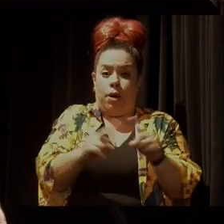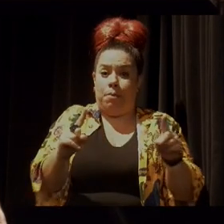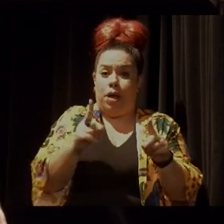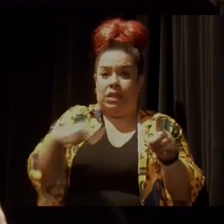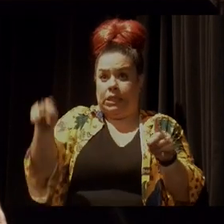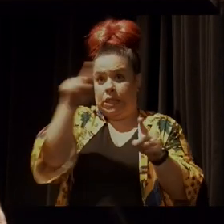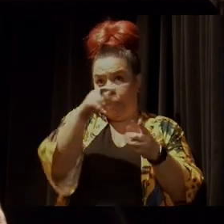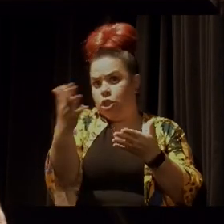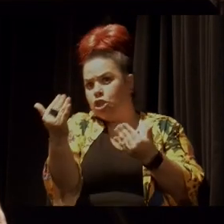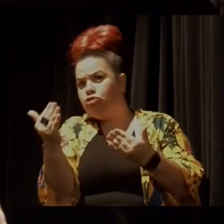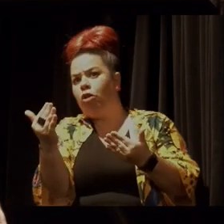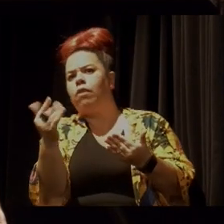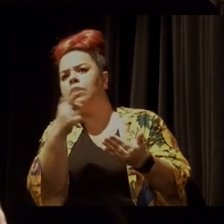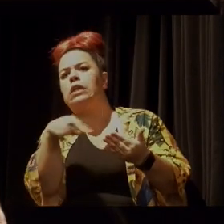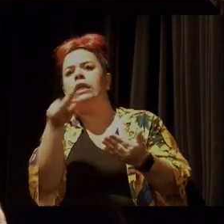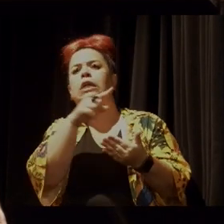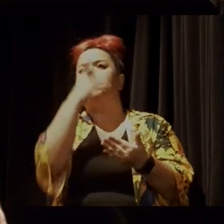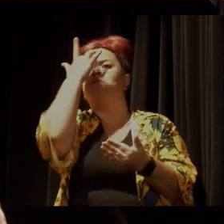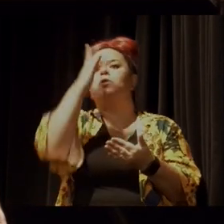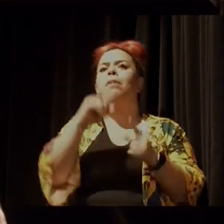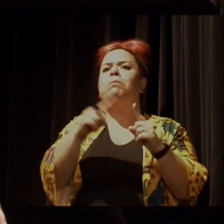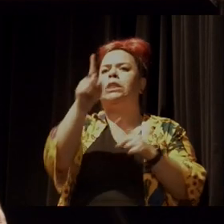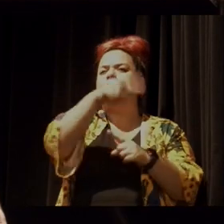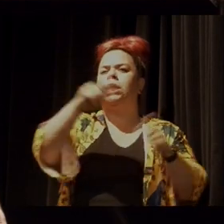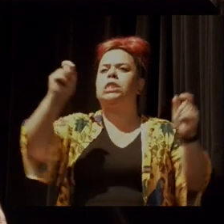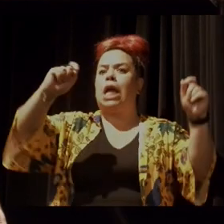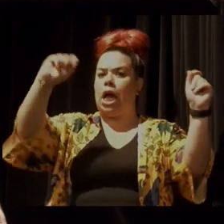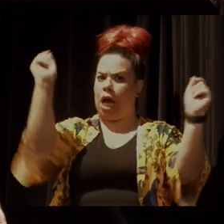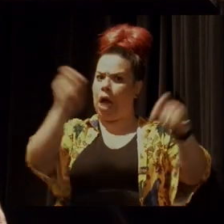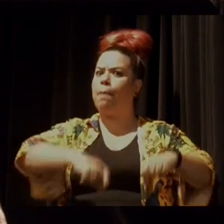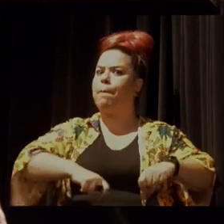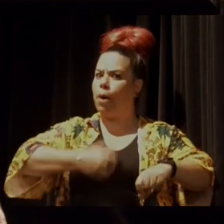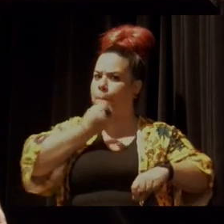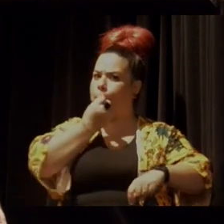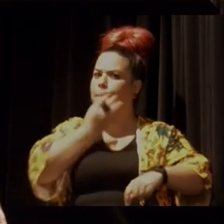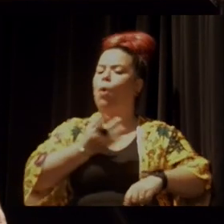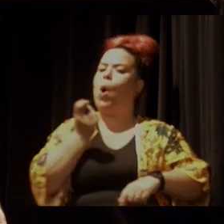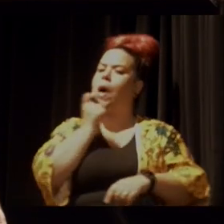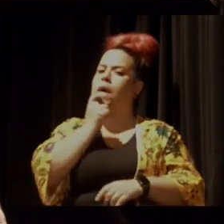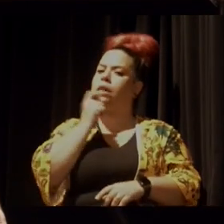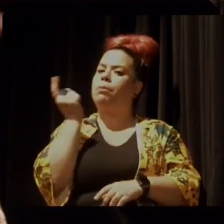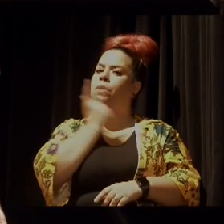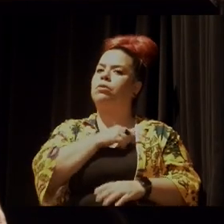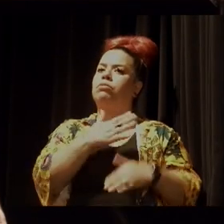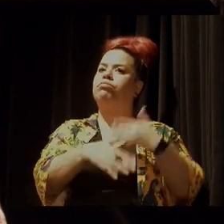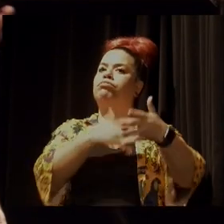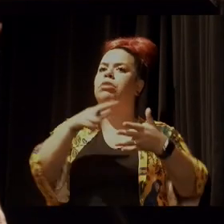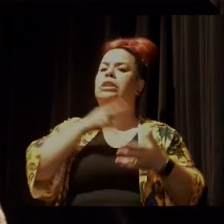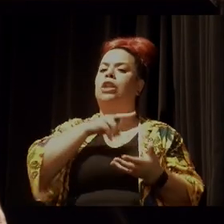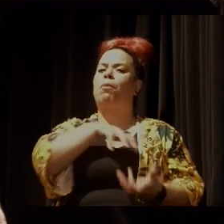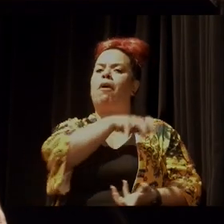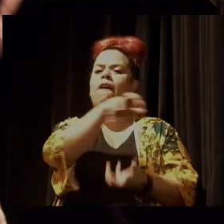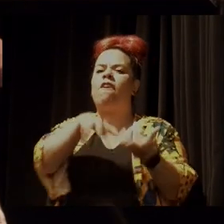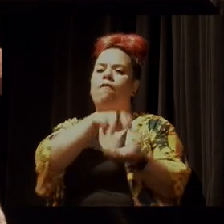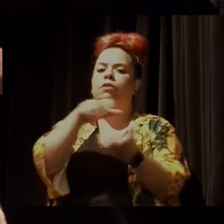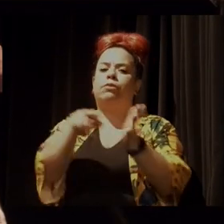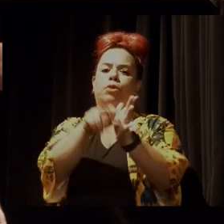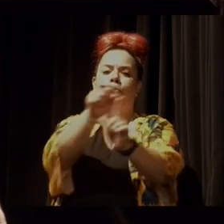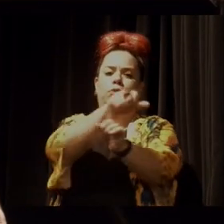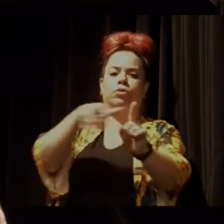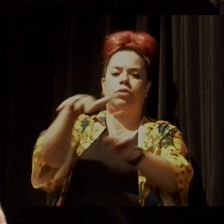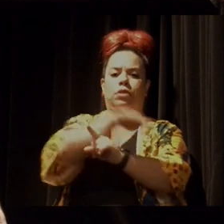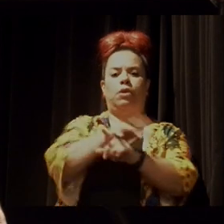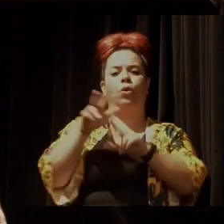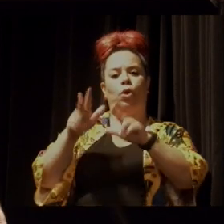os jovens, eles têm um potencial muito incrível também de fazer uma revolução socialista como o